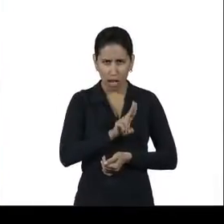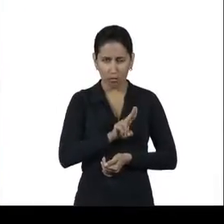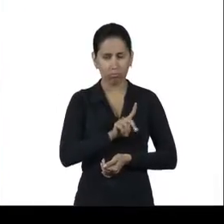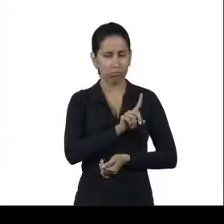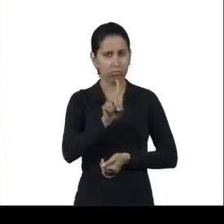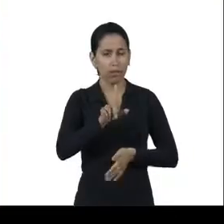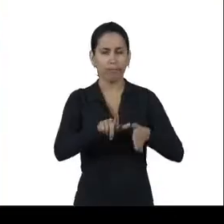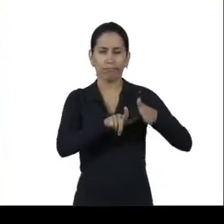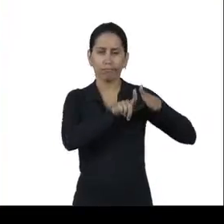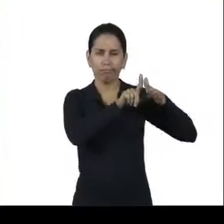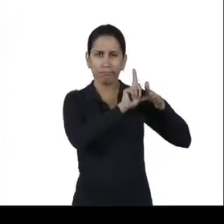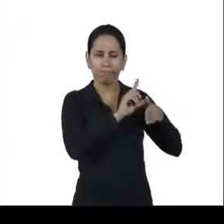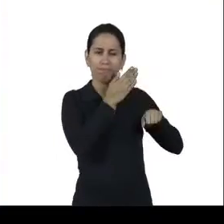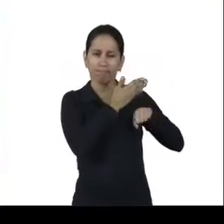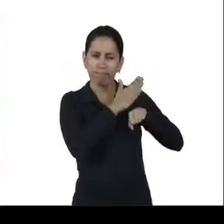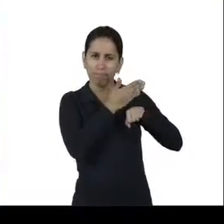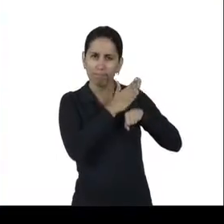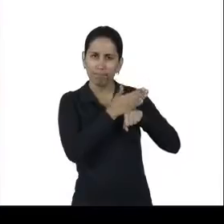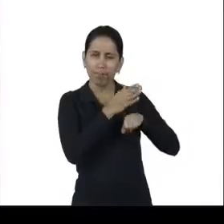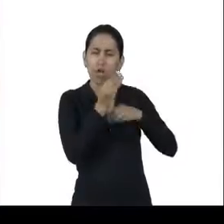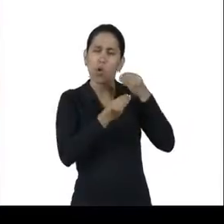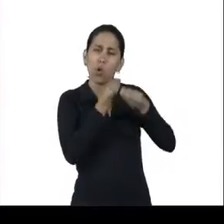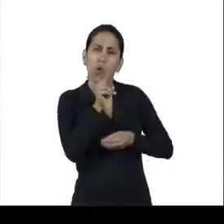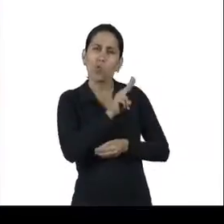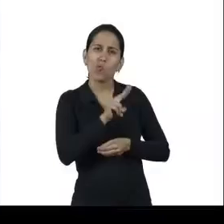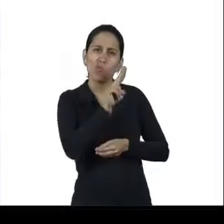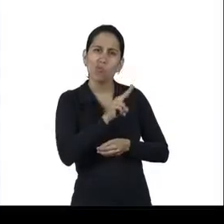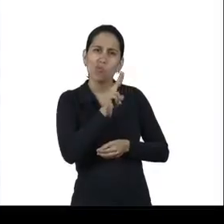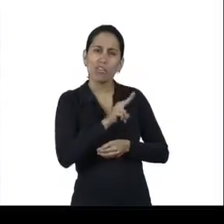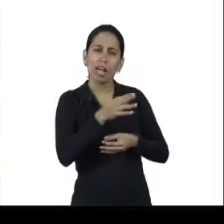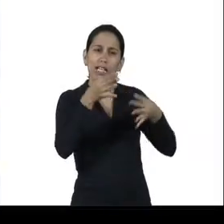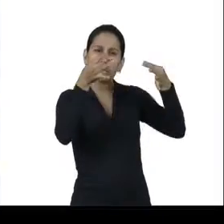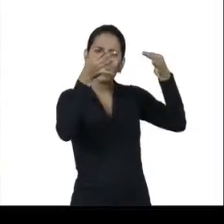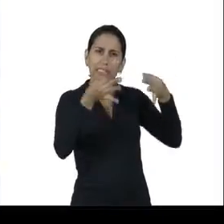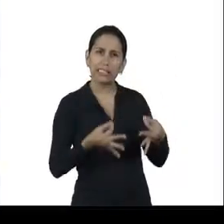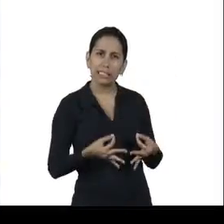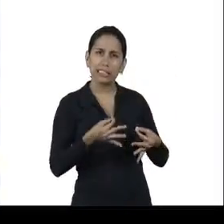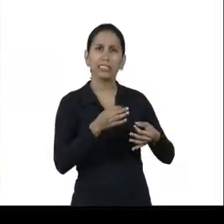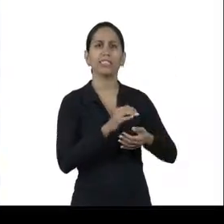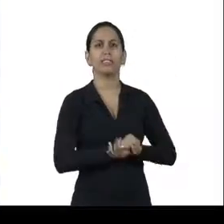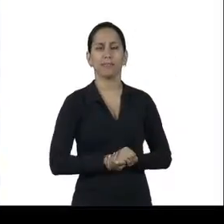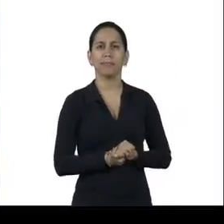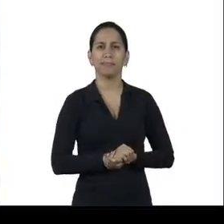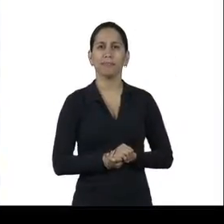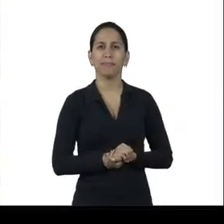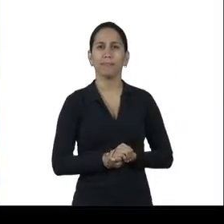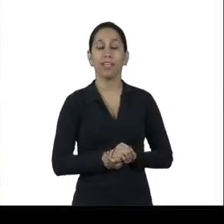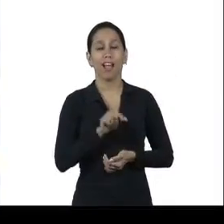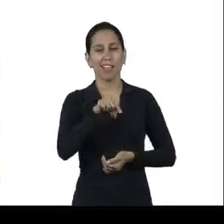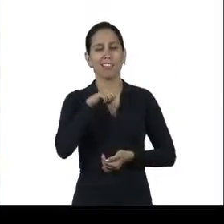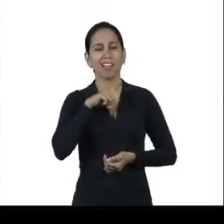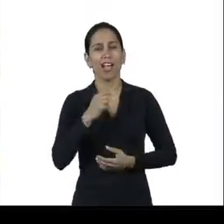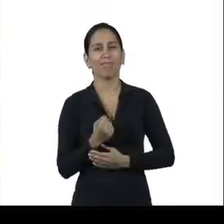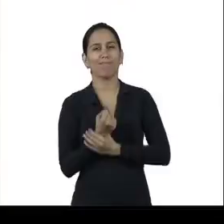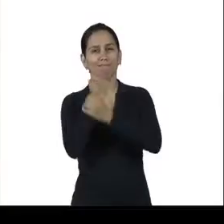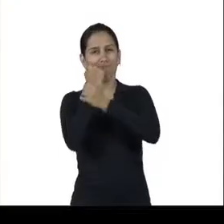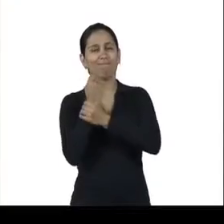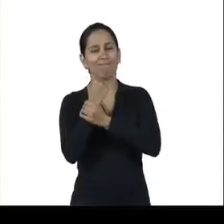treinamento obrigatório específico para cada equipamento, para usá-lo corretamente. Só assim ele vai ser a garantia da sua segurança.